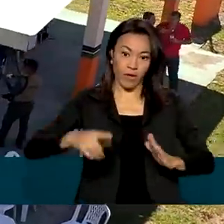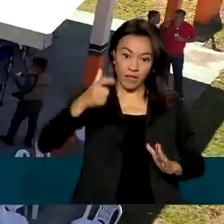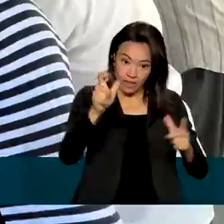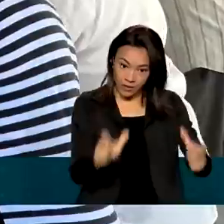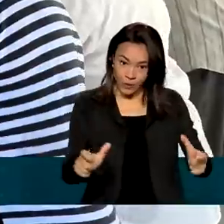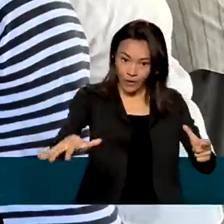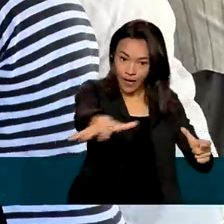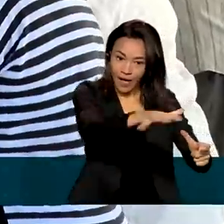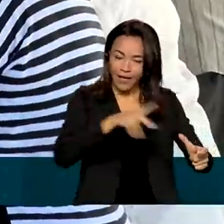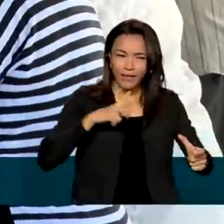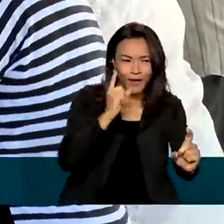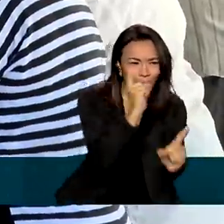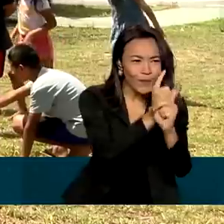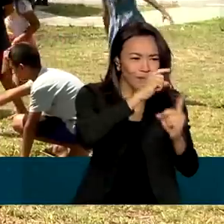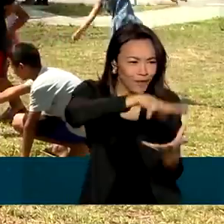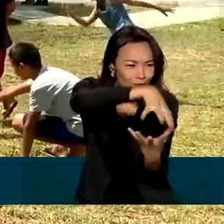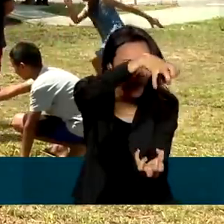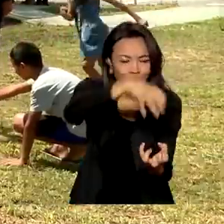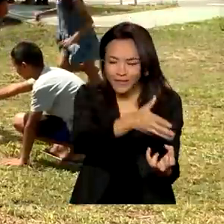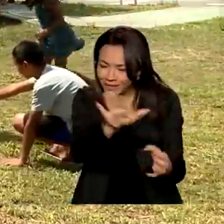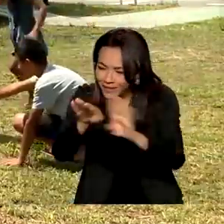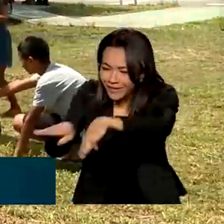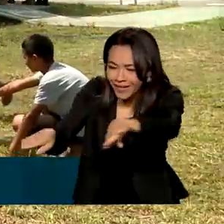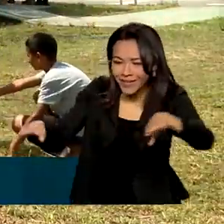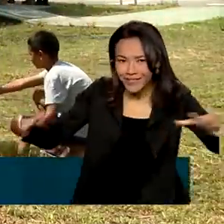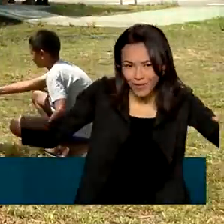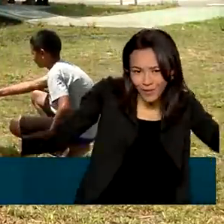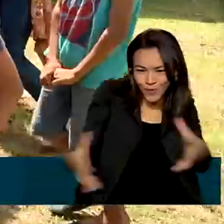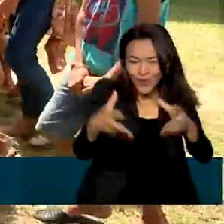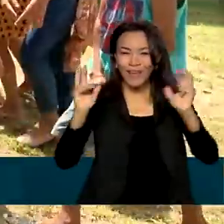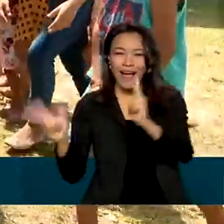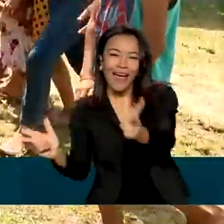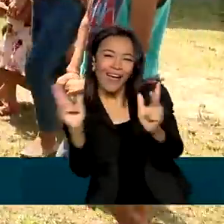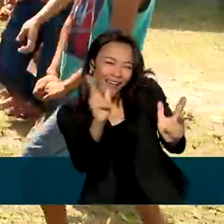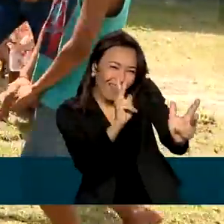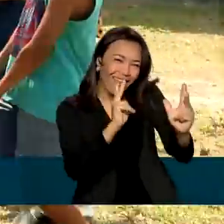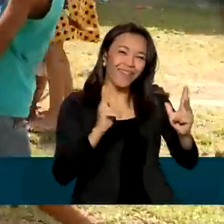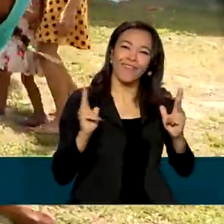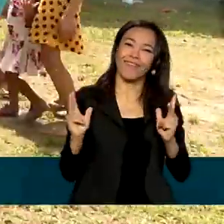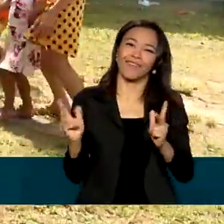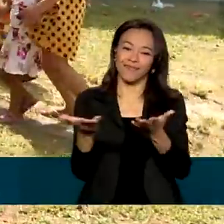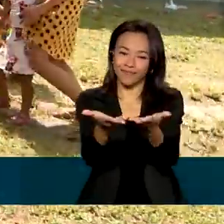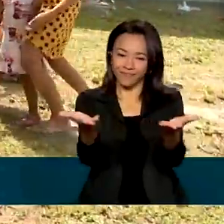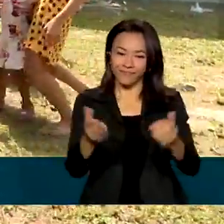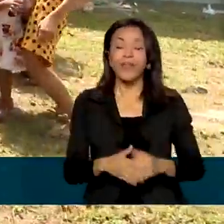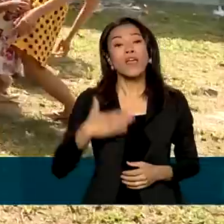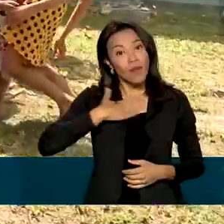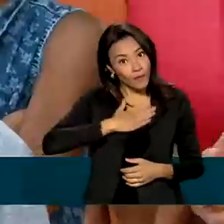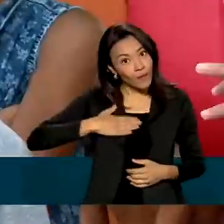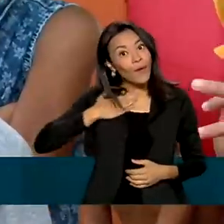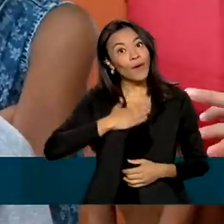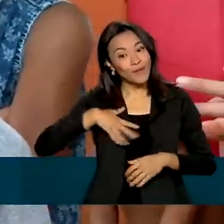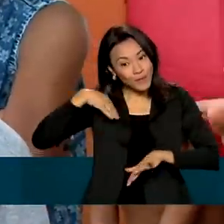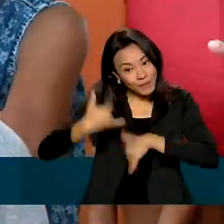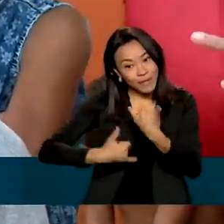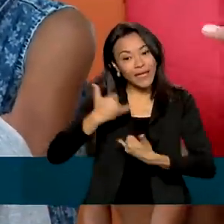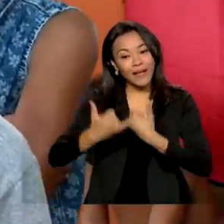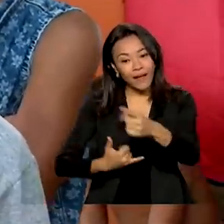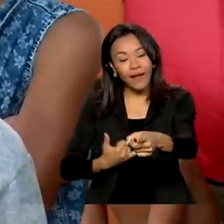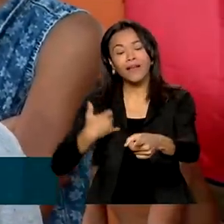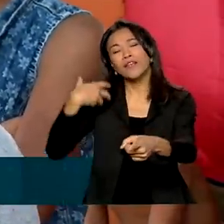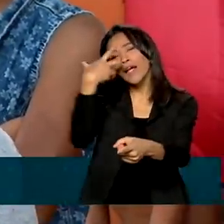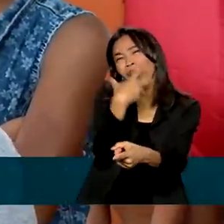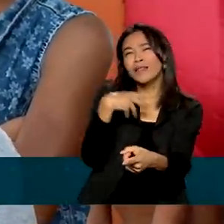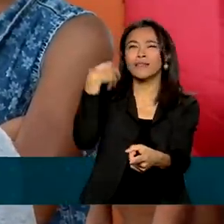encontramos idosos e crianças juntos, todos se divertindo. Eu gosto de brincar, de cantorias,